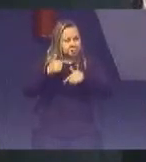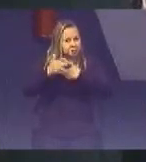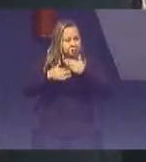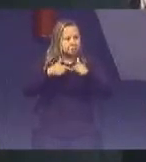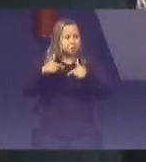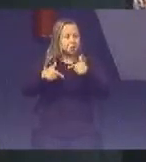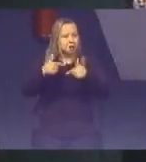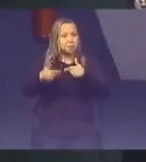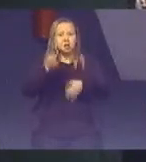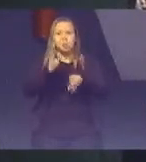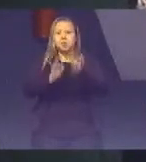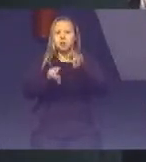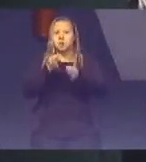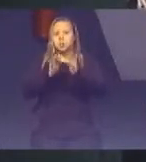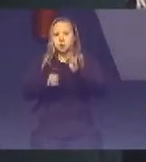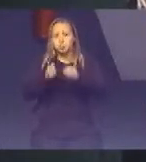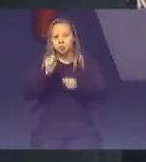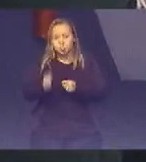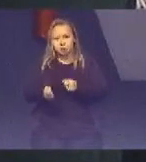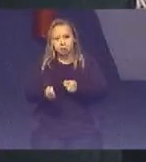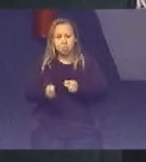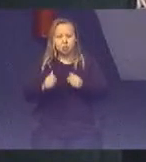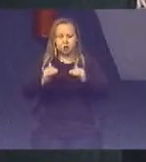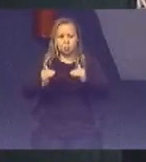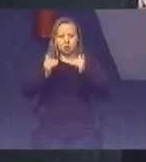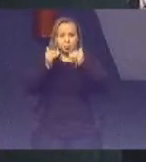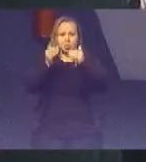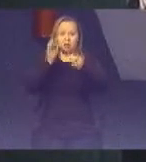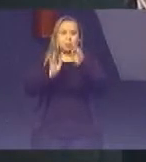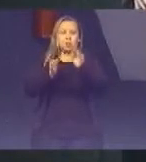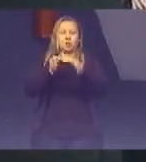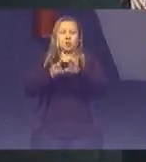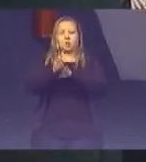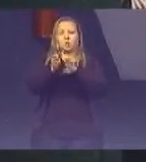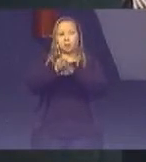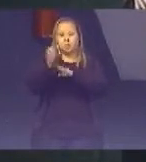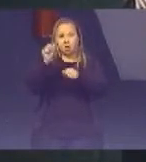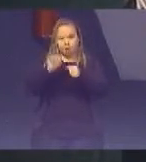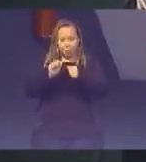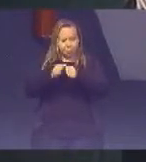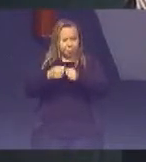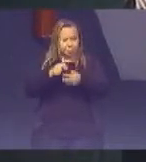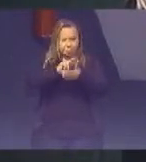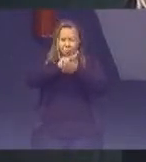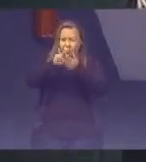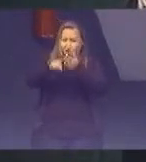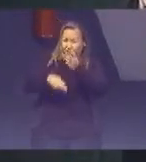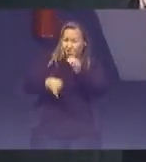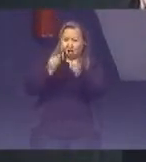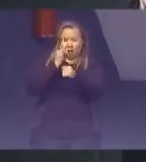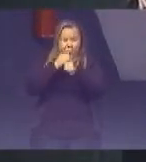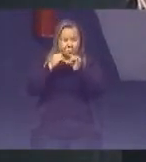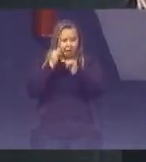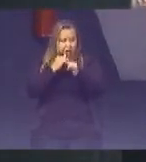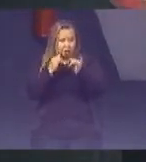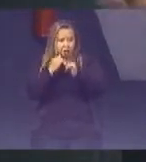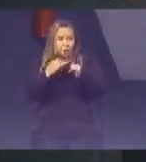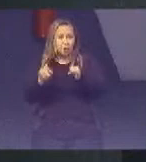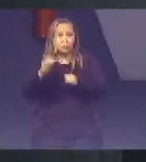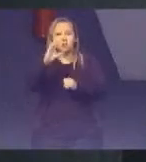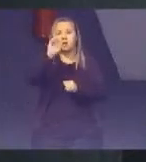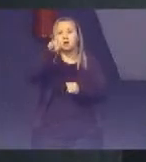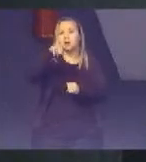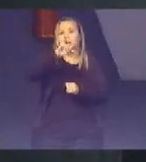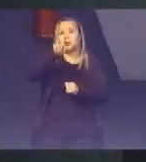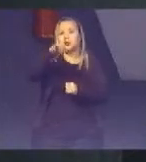Juízes Desembargadores E conselheiros Fizemos Vários laboratórios No CNJ Aí